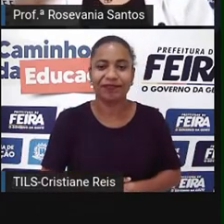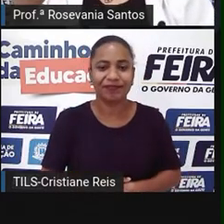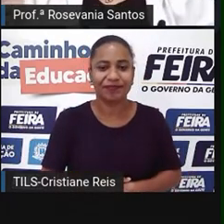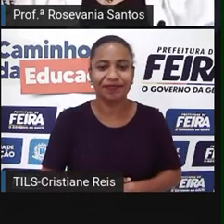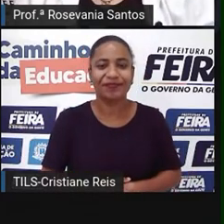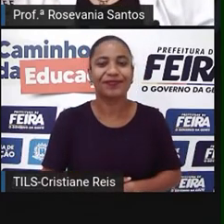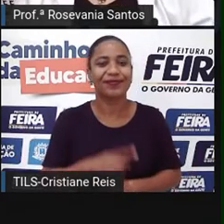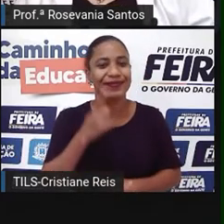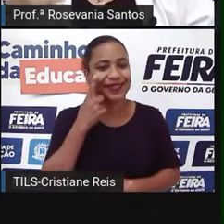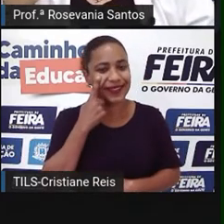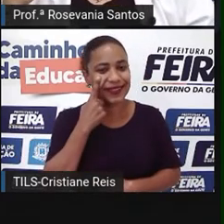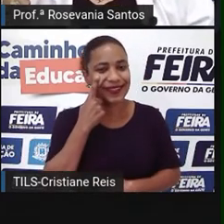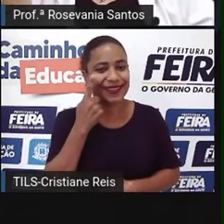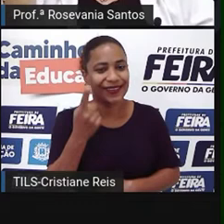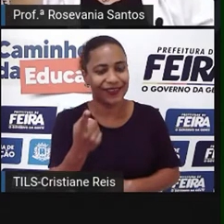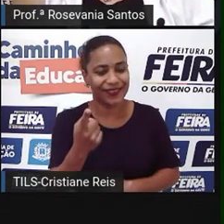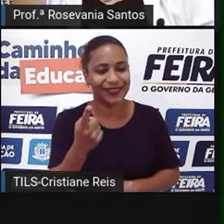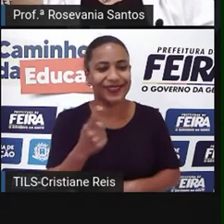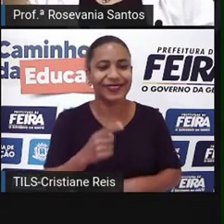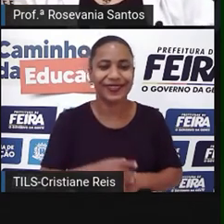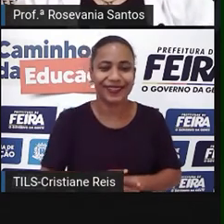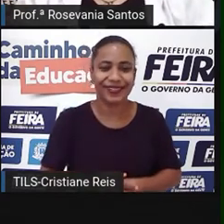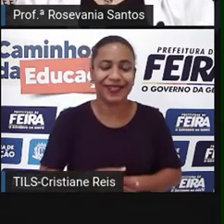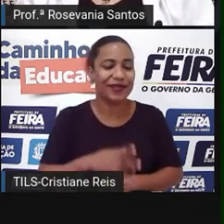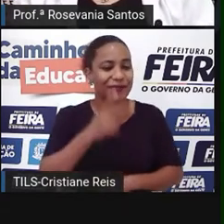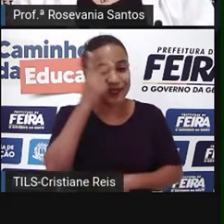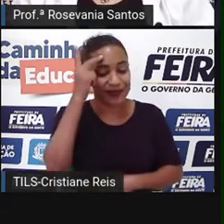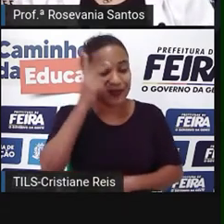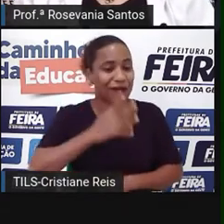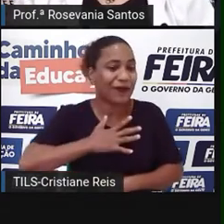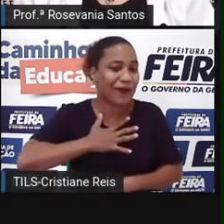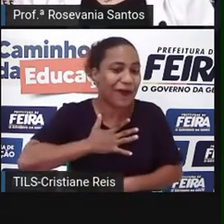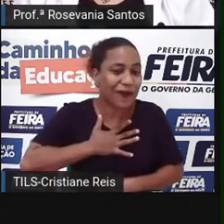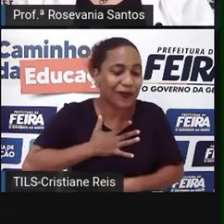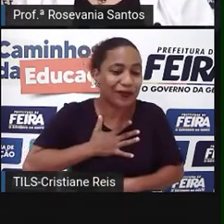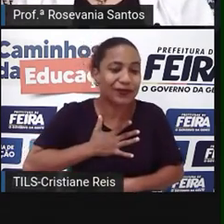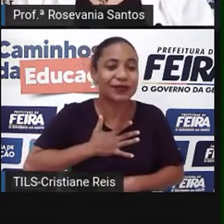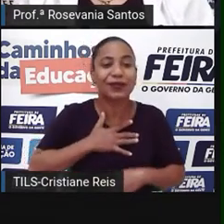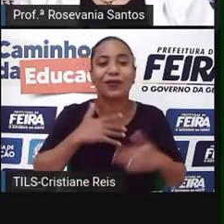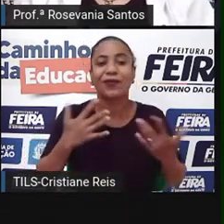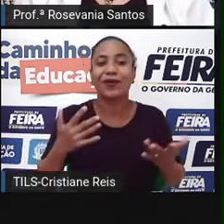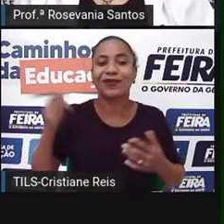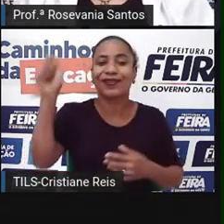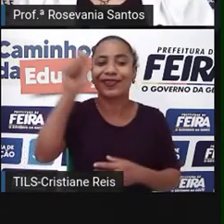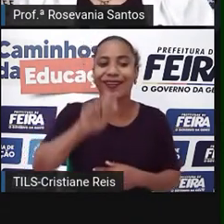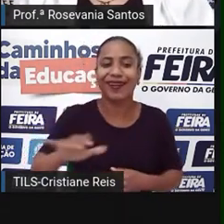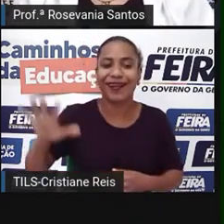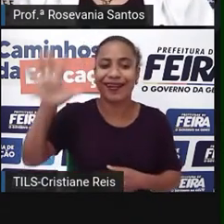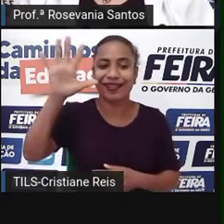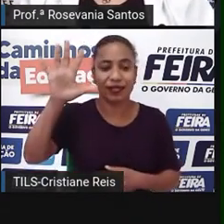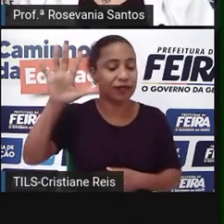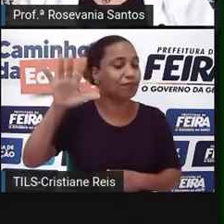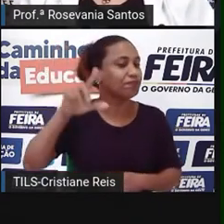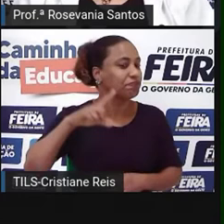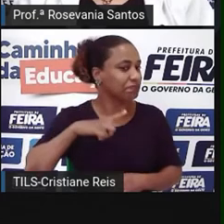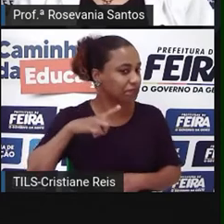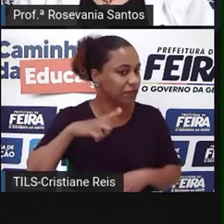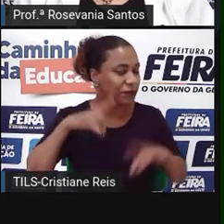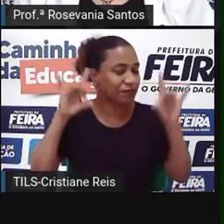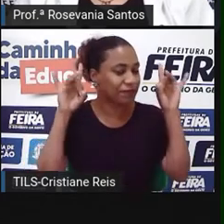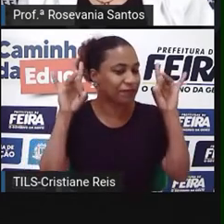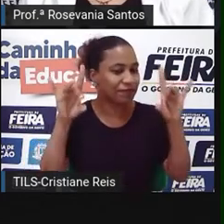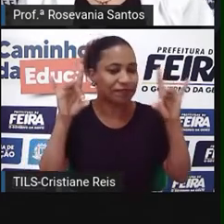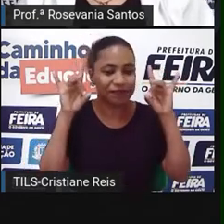o queridinho, espaço, né? dizer assim, mais rico da Ásia é o extremo oriente, que nós vamos